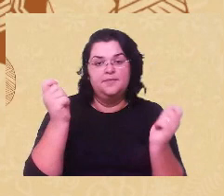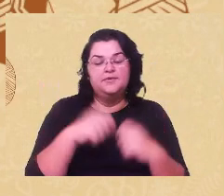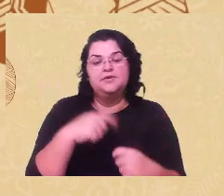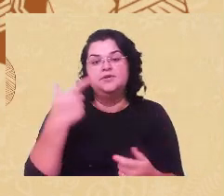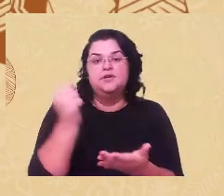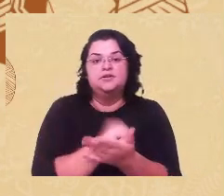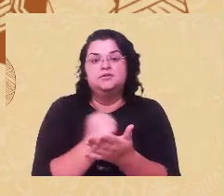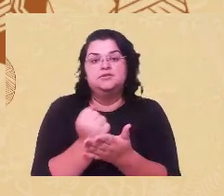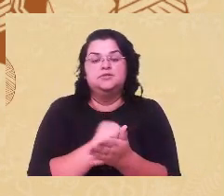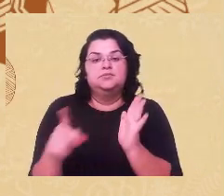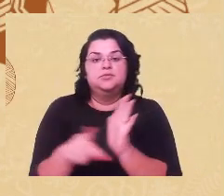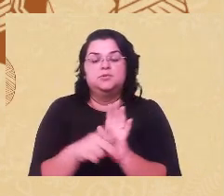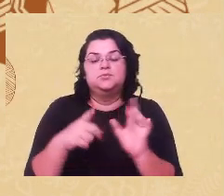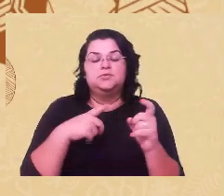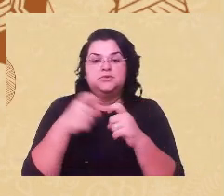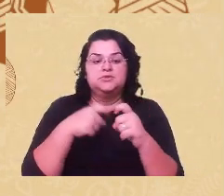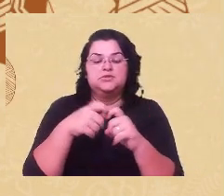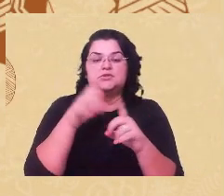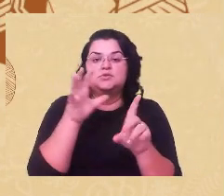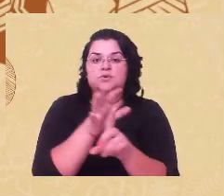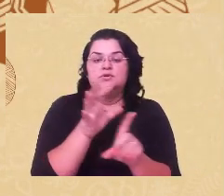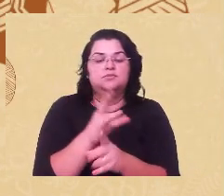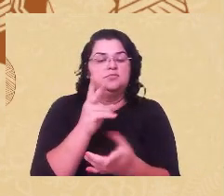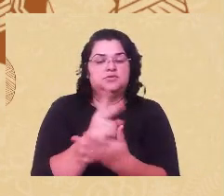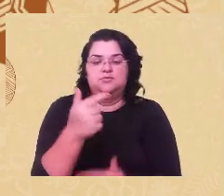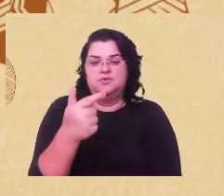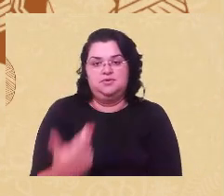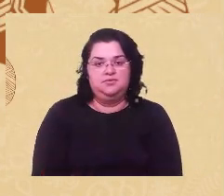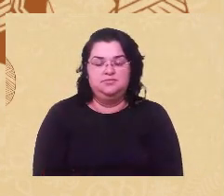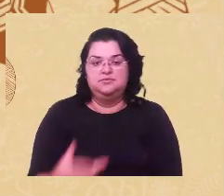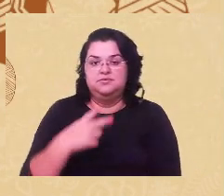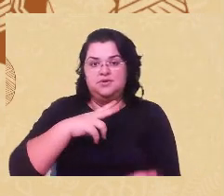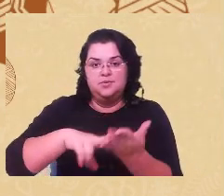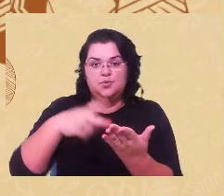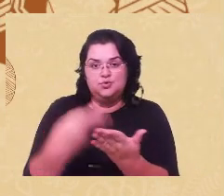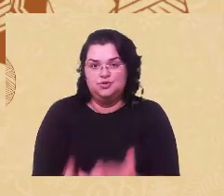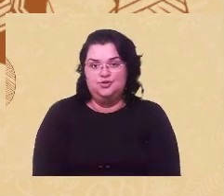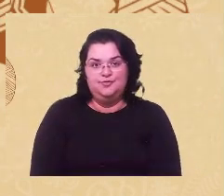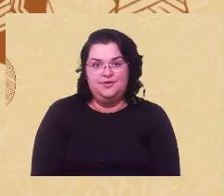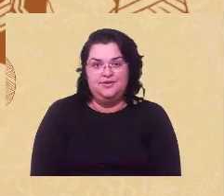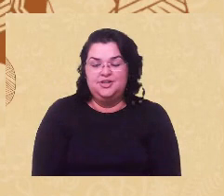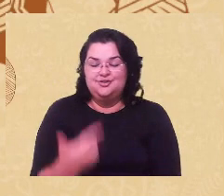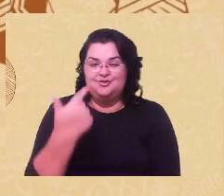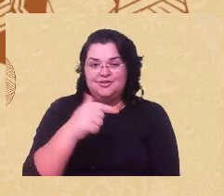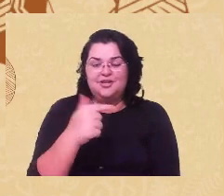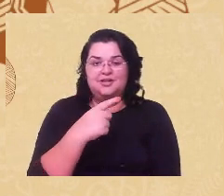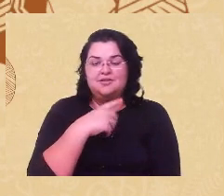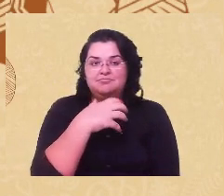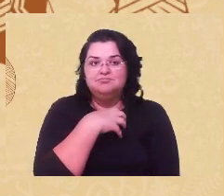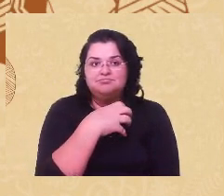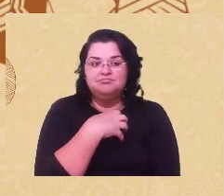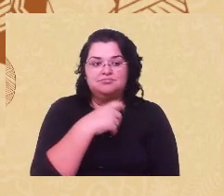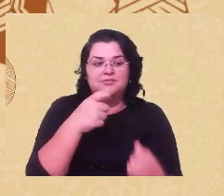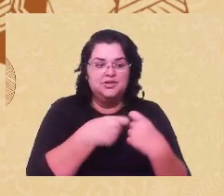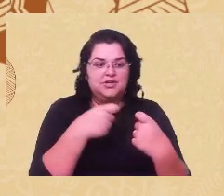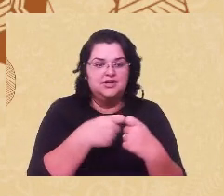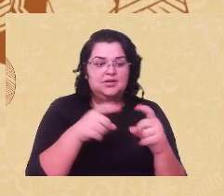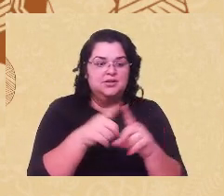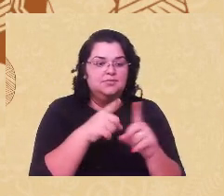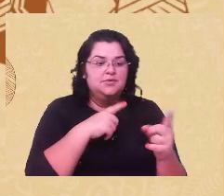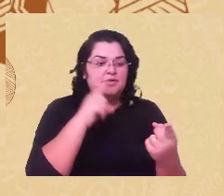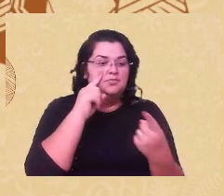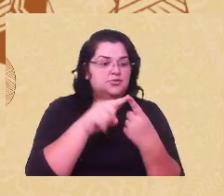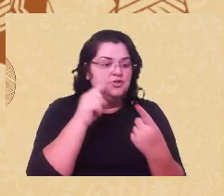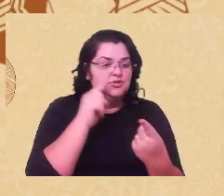a nossa própria sexualidade, a nossa própria potencialidade reprodutiva, como se a gente não tivesse submetido a relações, né, objetificantes